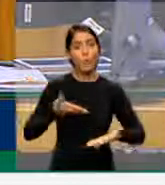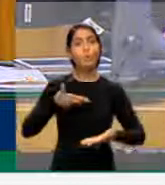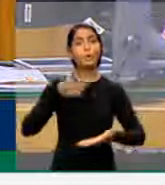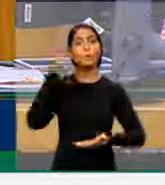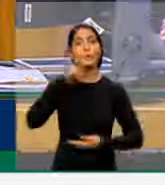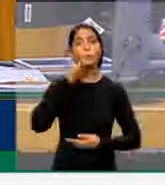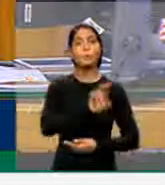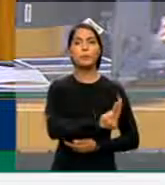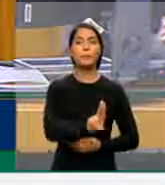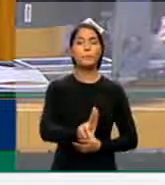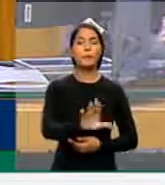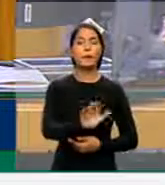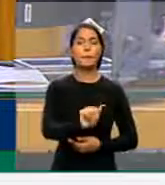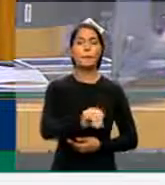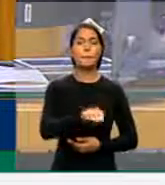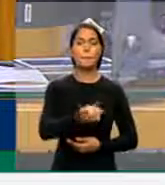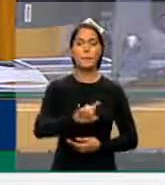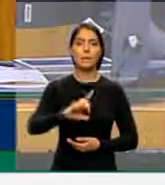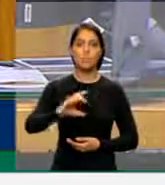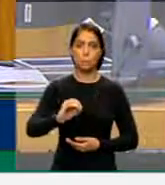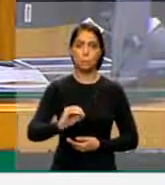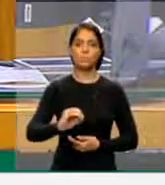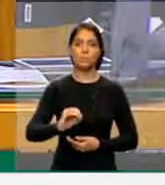O deputado Camilo Capiberilli.